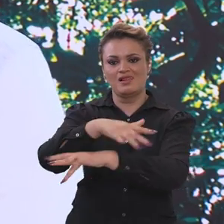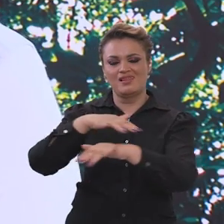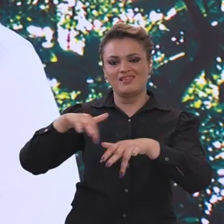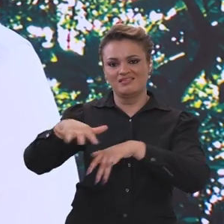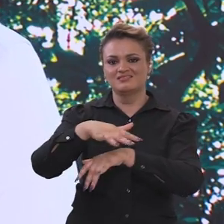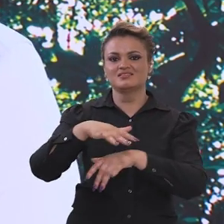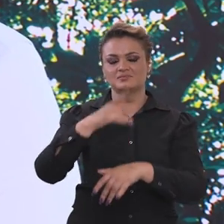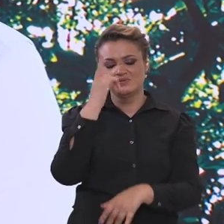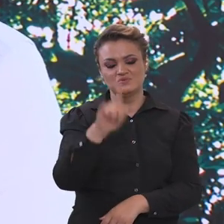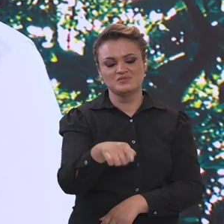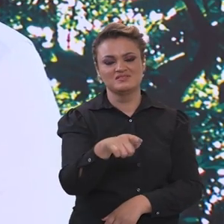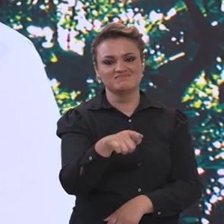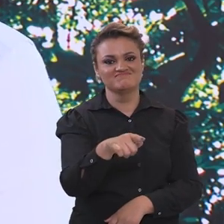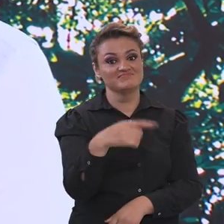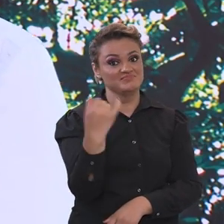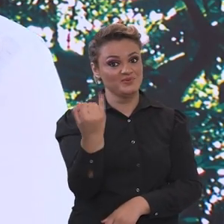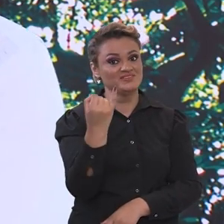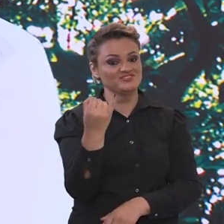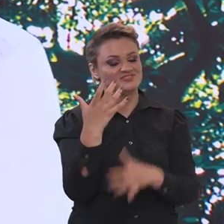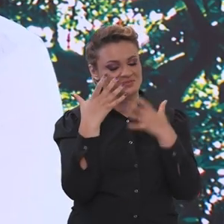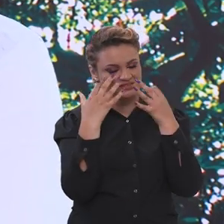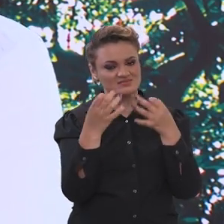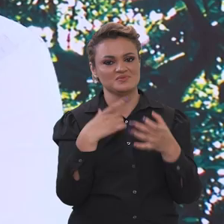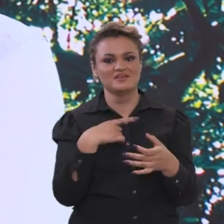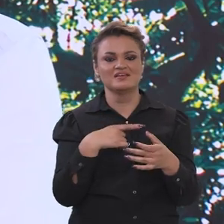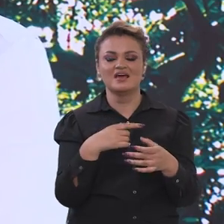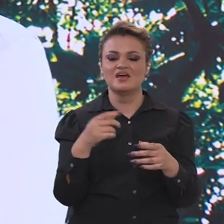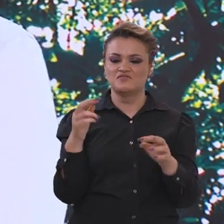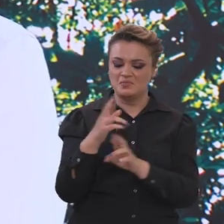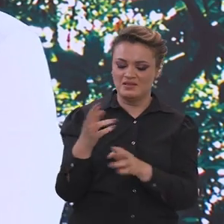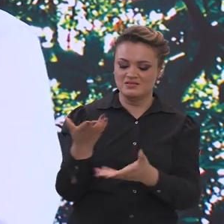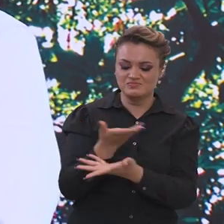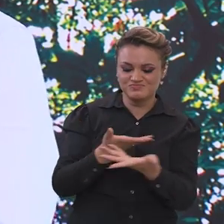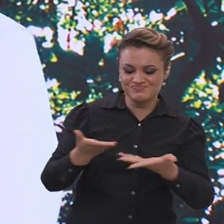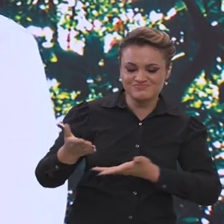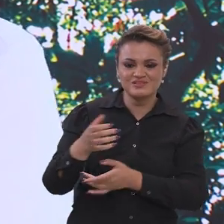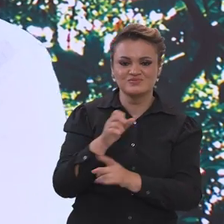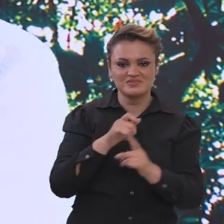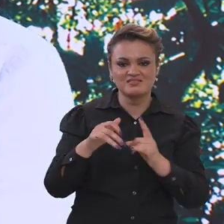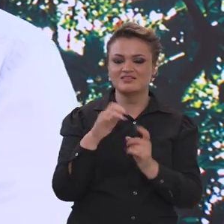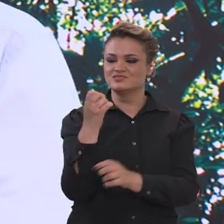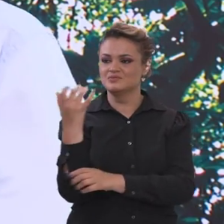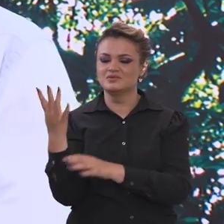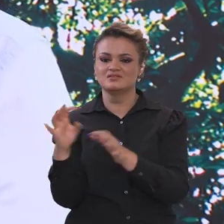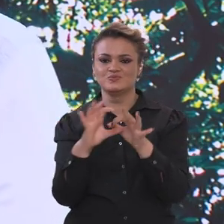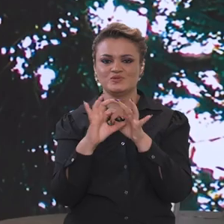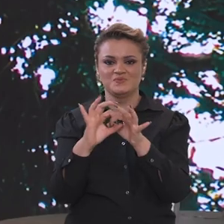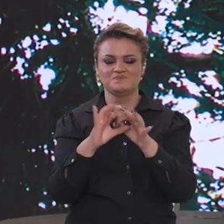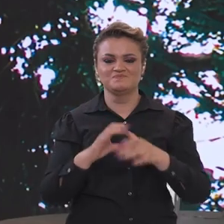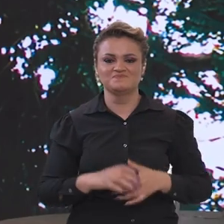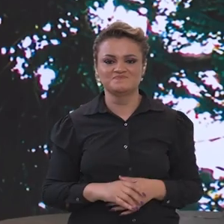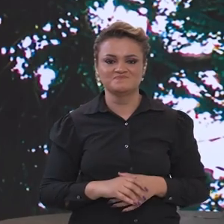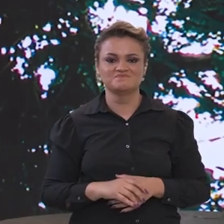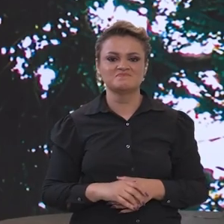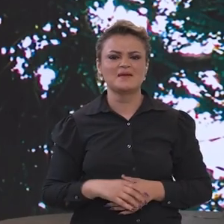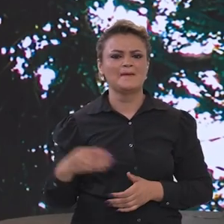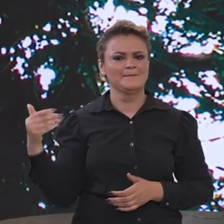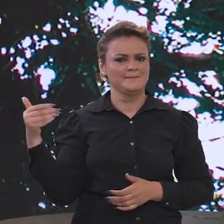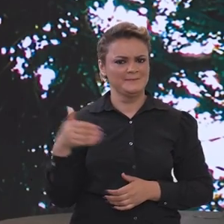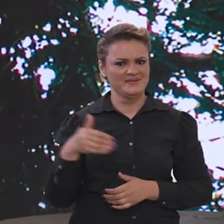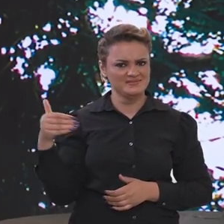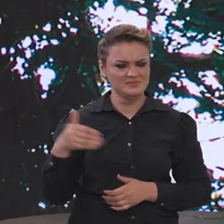desse debate o ser humano. Então, é uma relação simbiótica entre sociedade e natureza. Participação